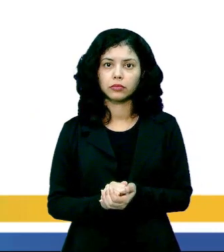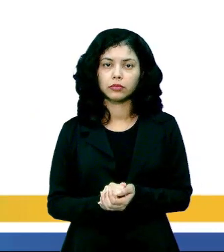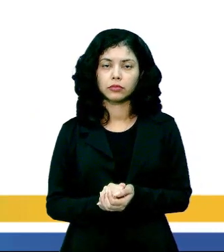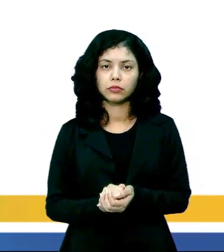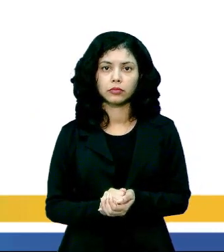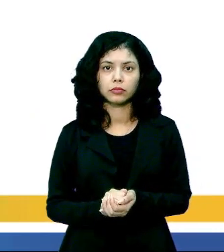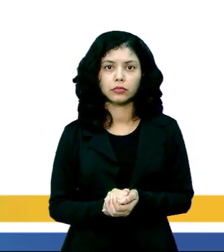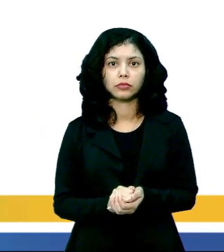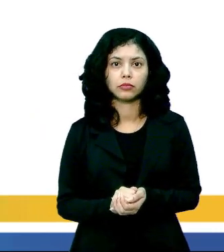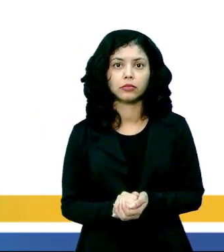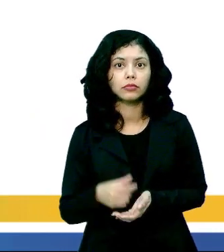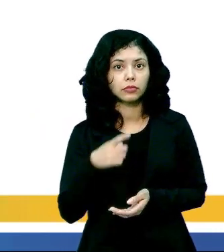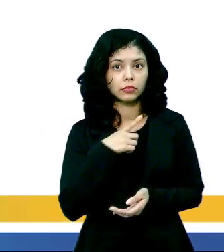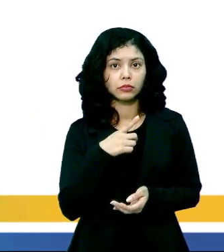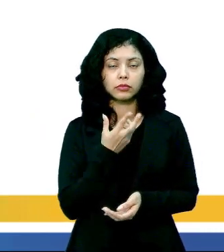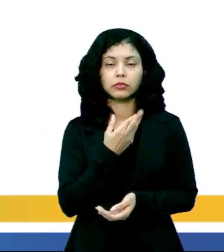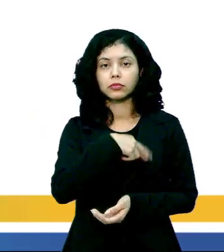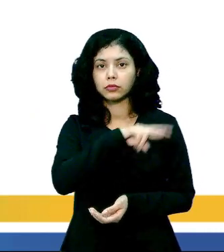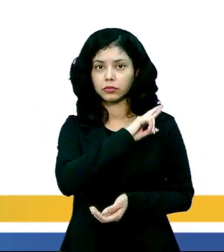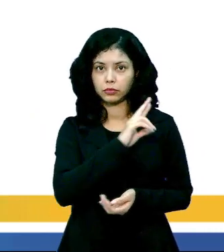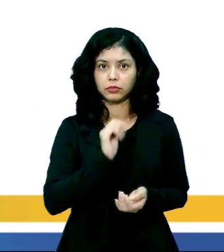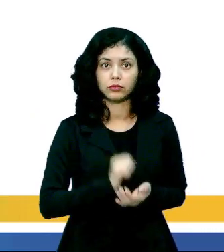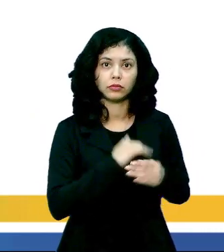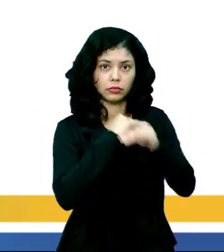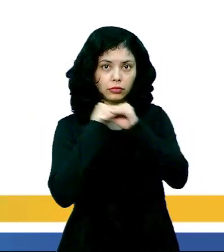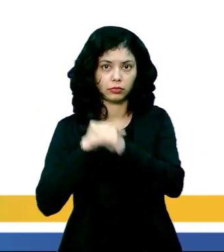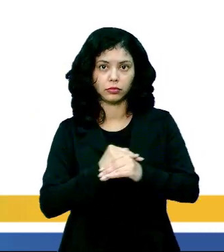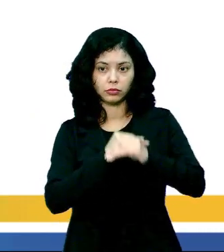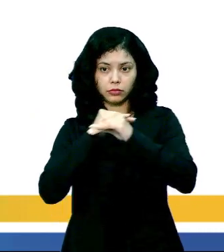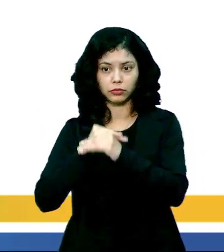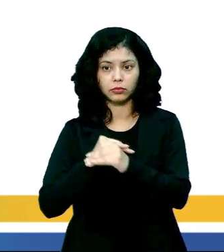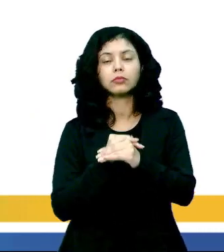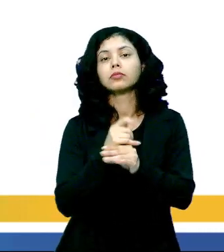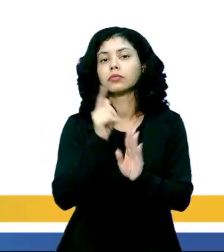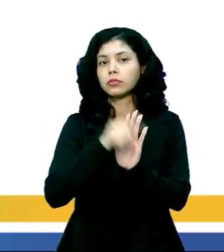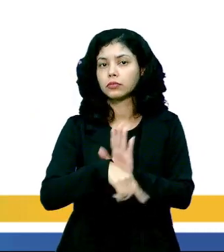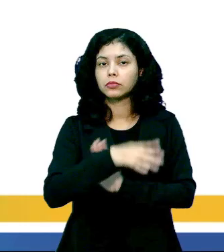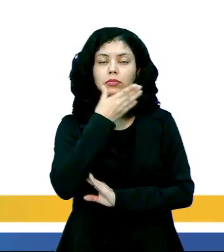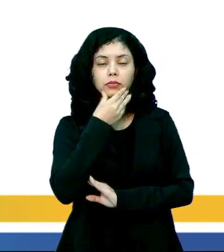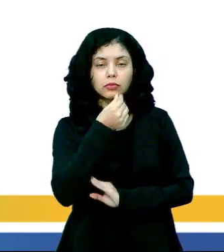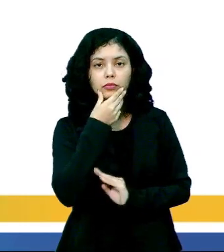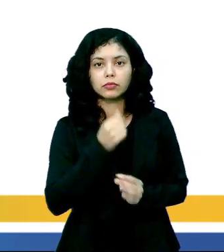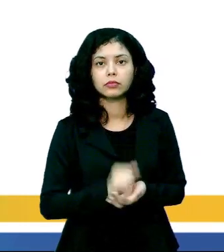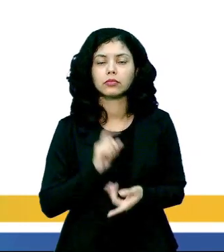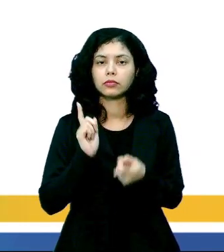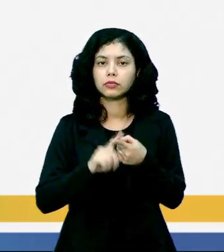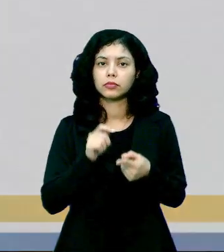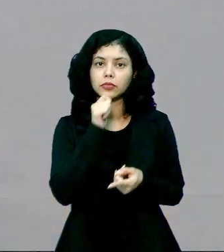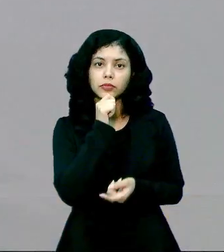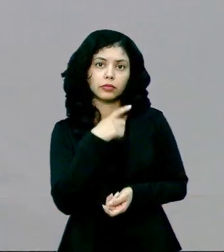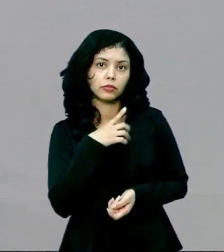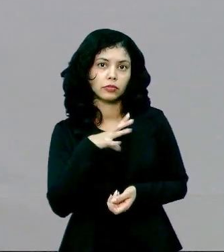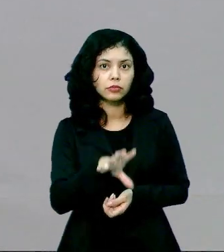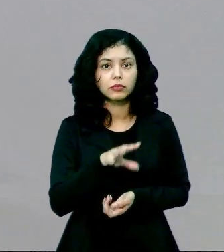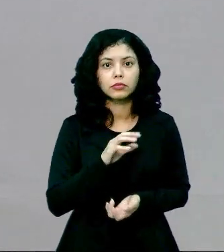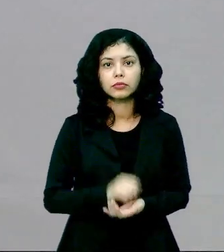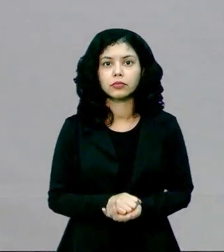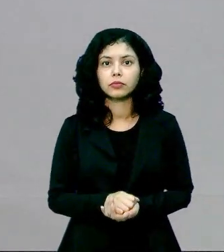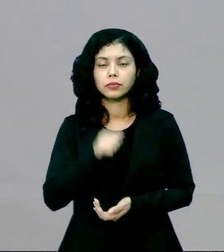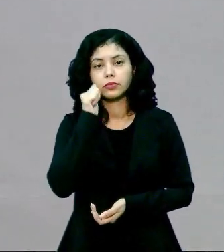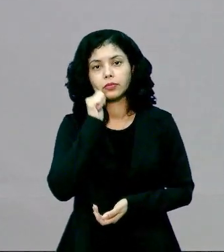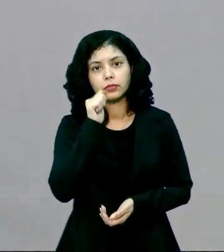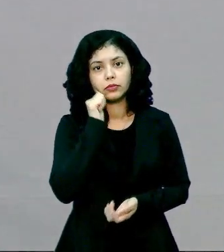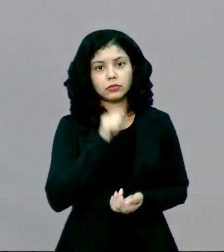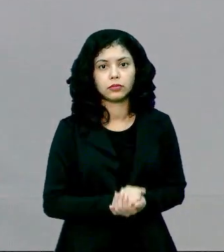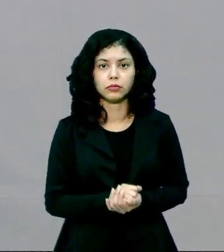tarefas que ela tem responsabilidades iguais ao gênero masculino. Porque ainda tem isso. A mulher,